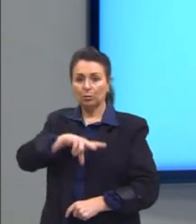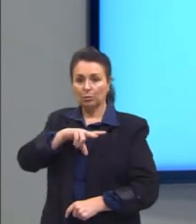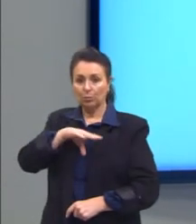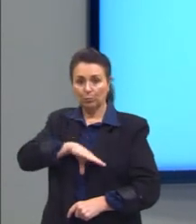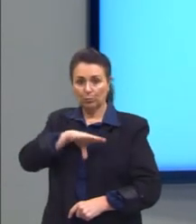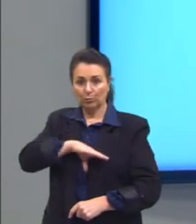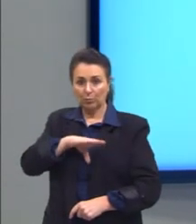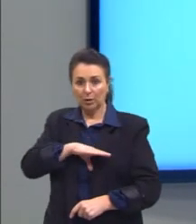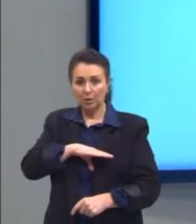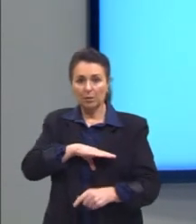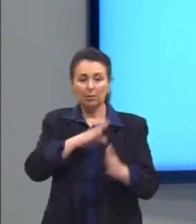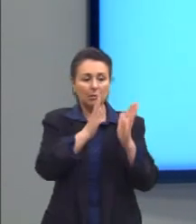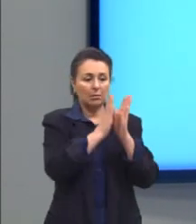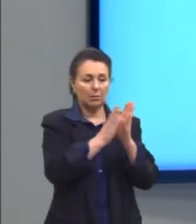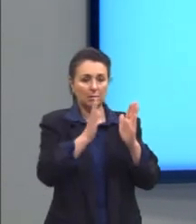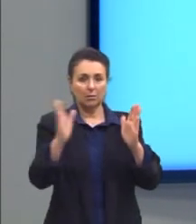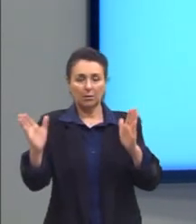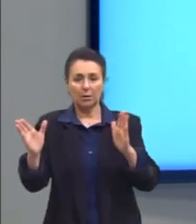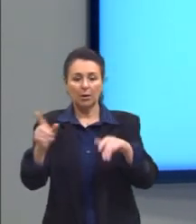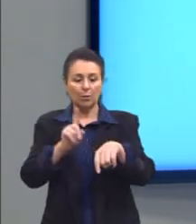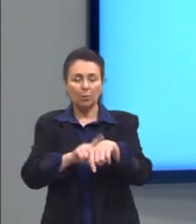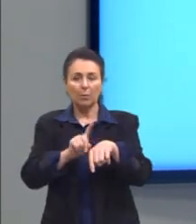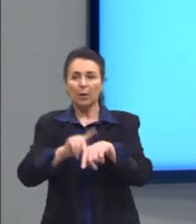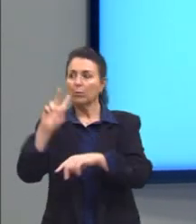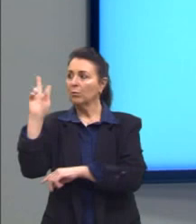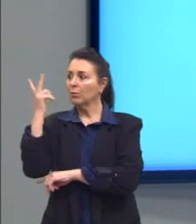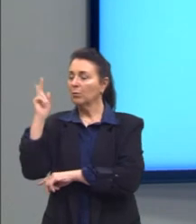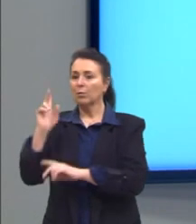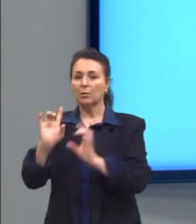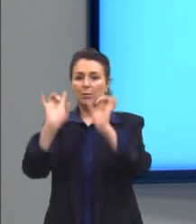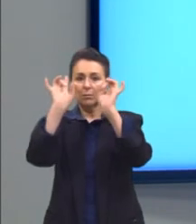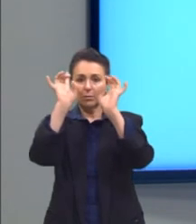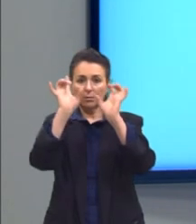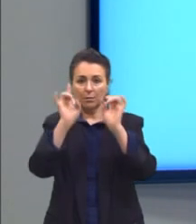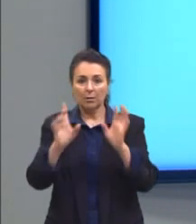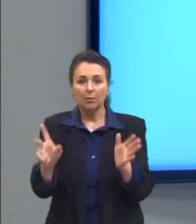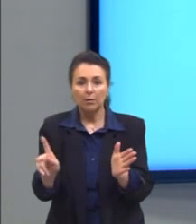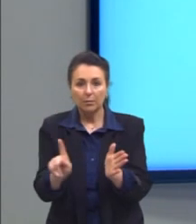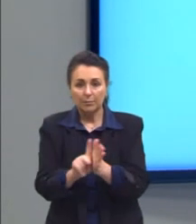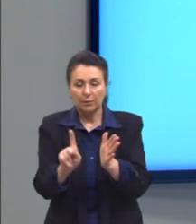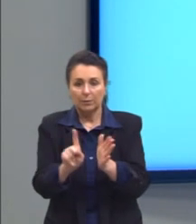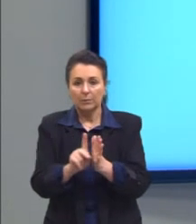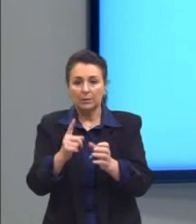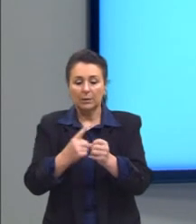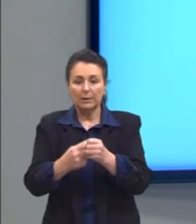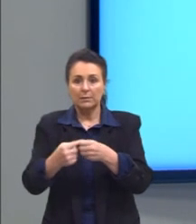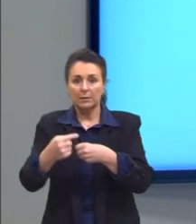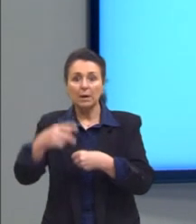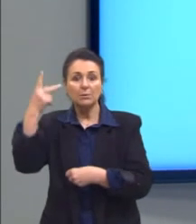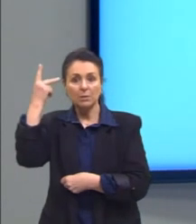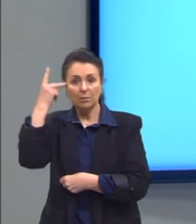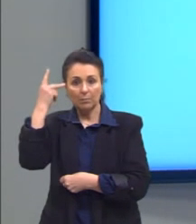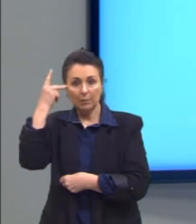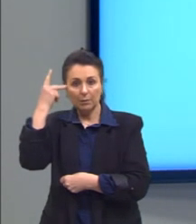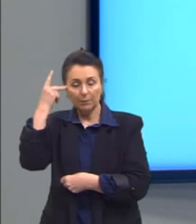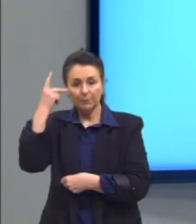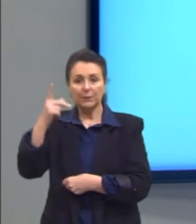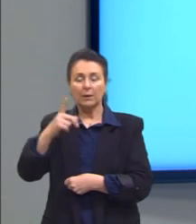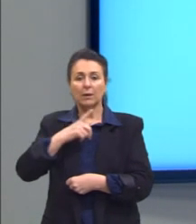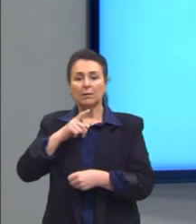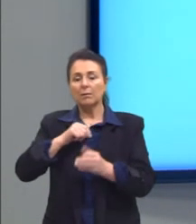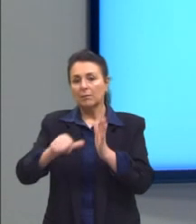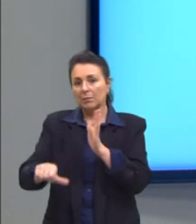etapas, em momentos históricos específicos. Na cidade de São Paulo, por exemplo, temos